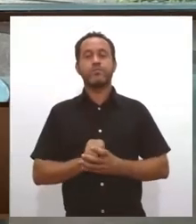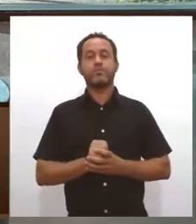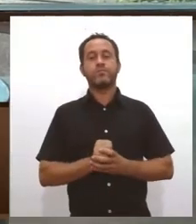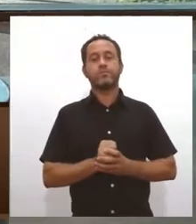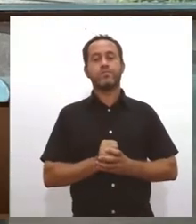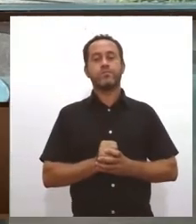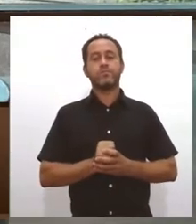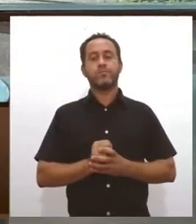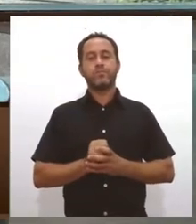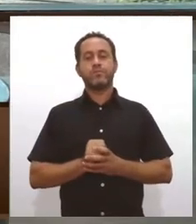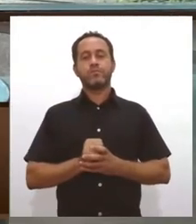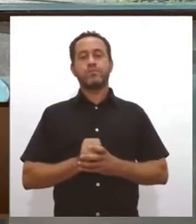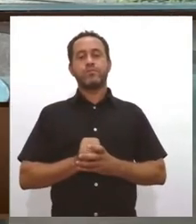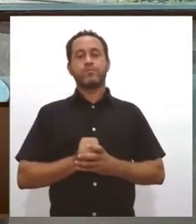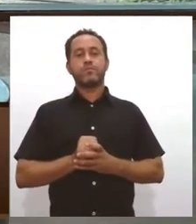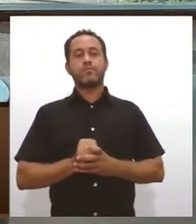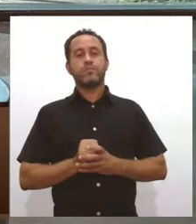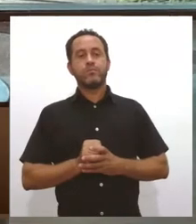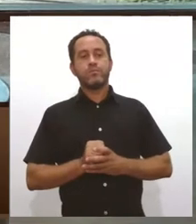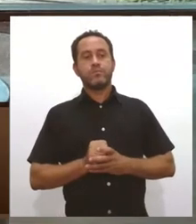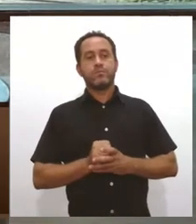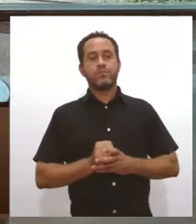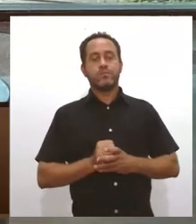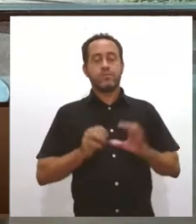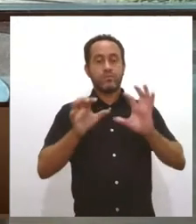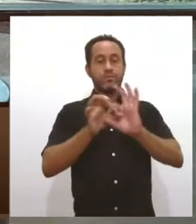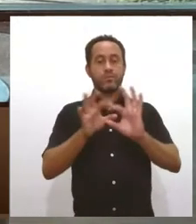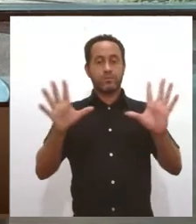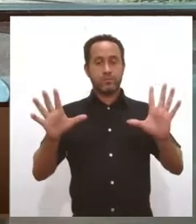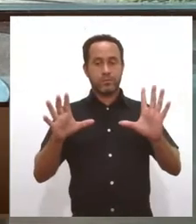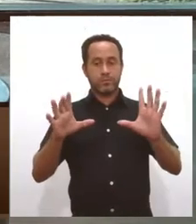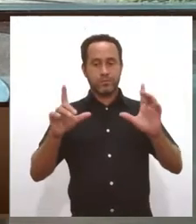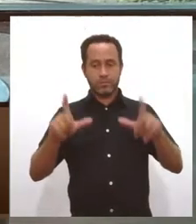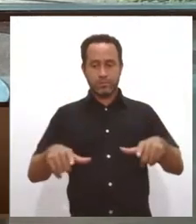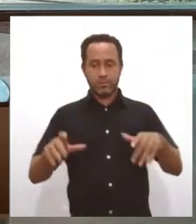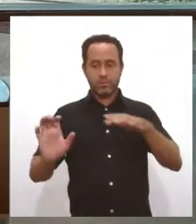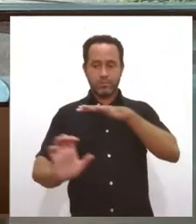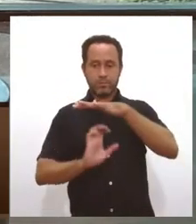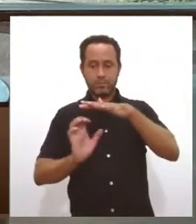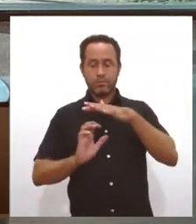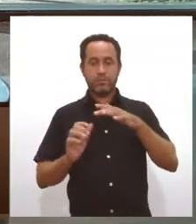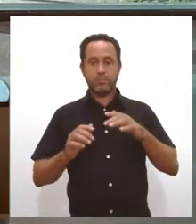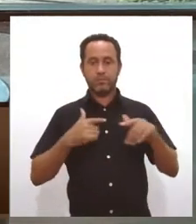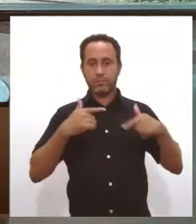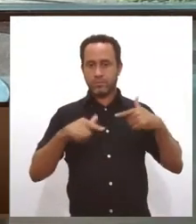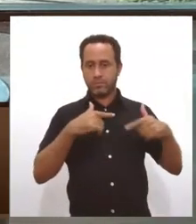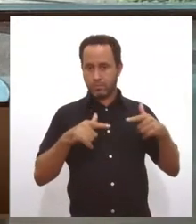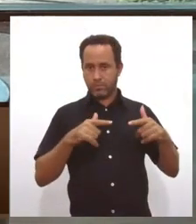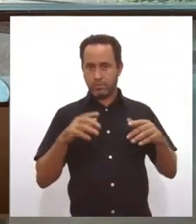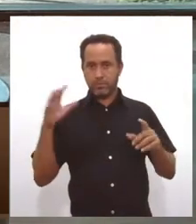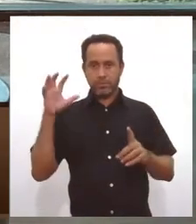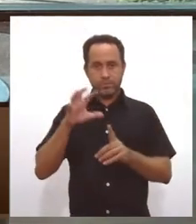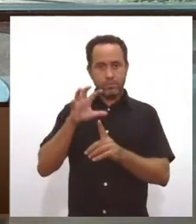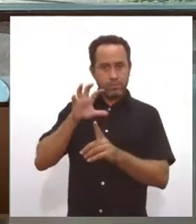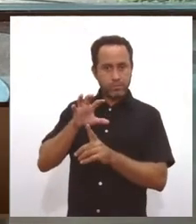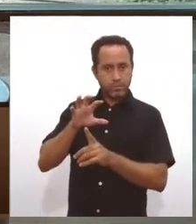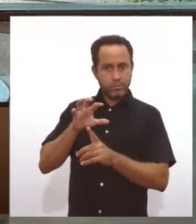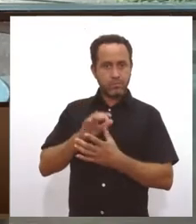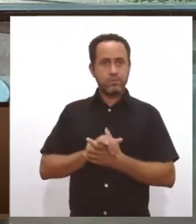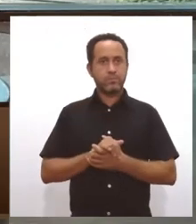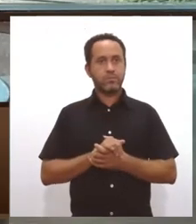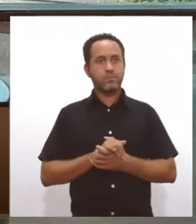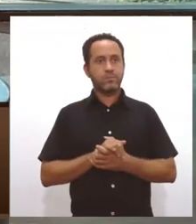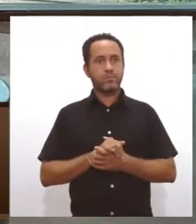com relação à dispensa do licenciamento ambiental para algumas atividades, né? Que isso impacta na não